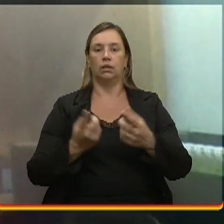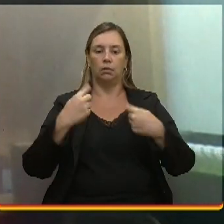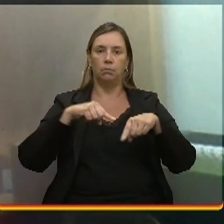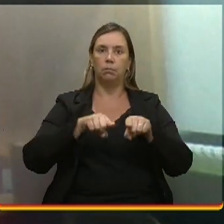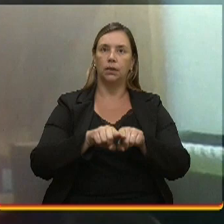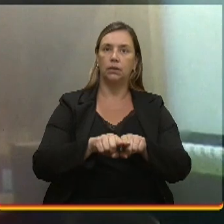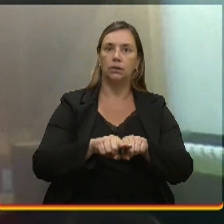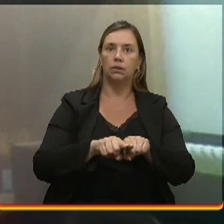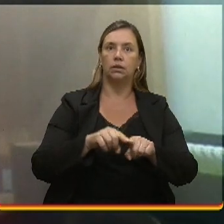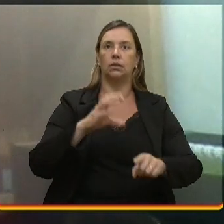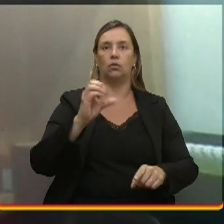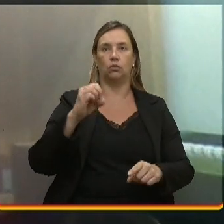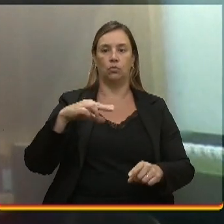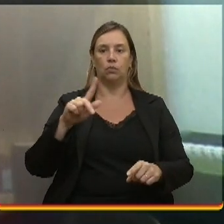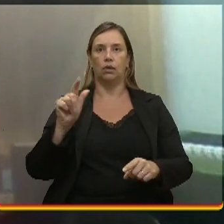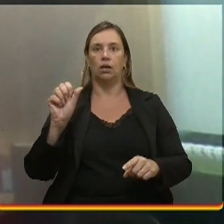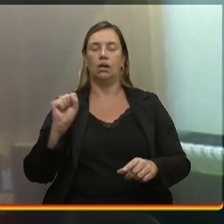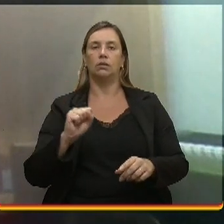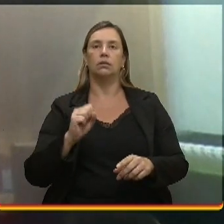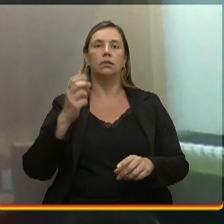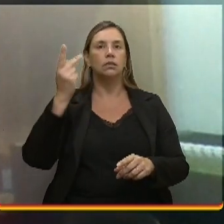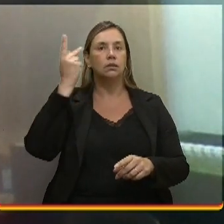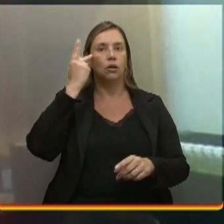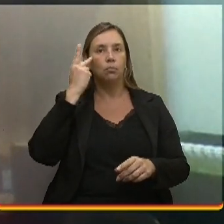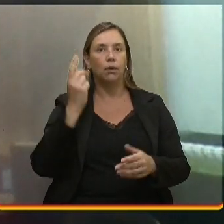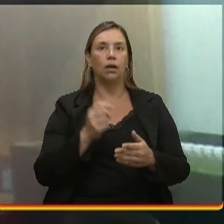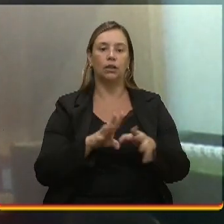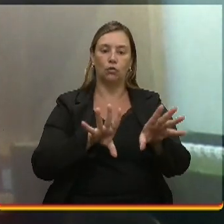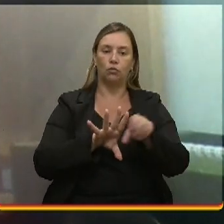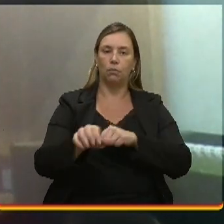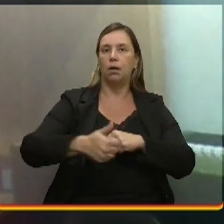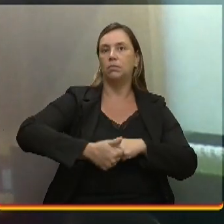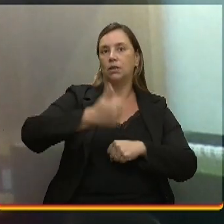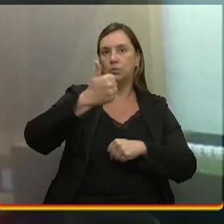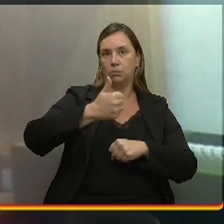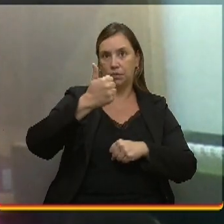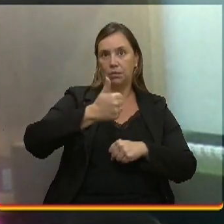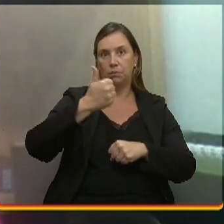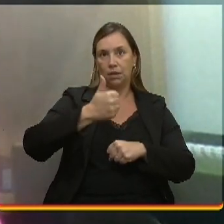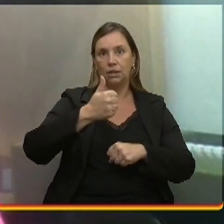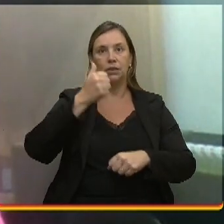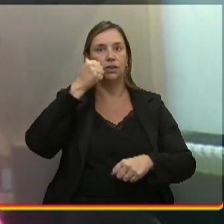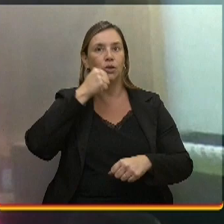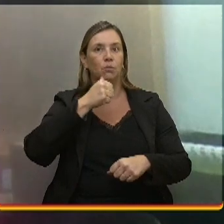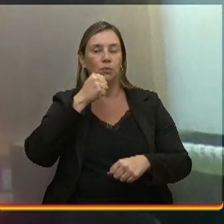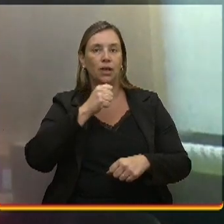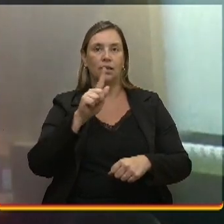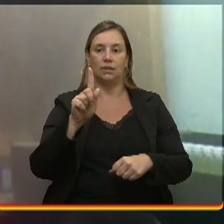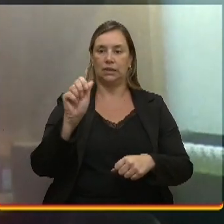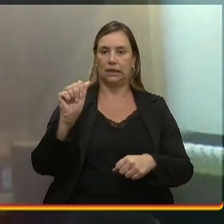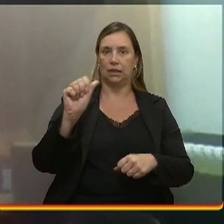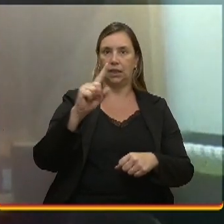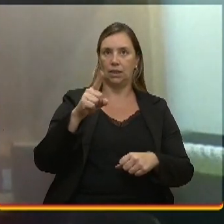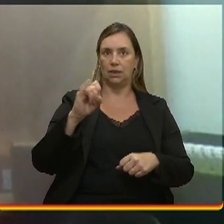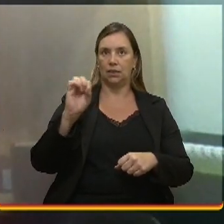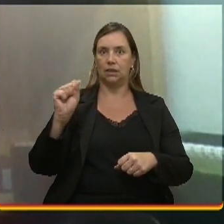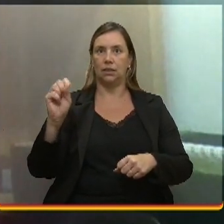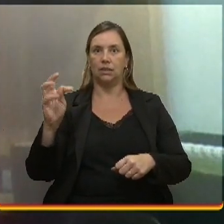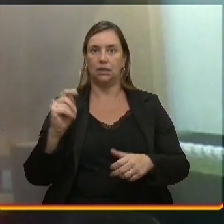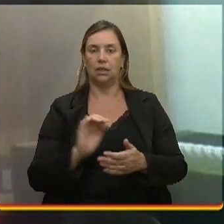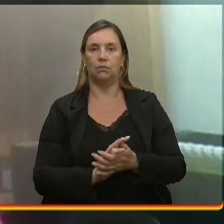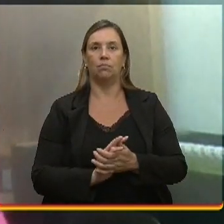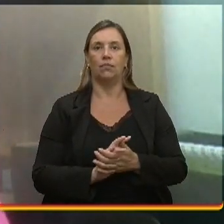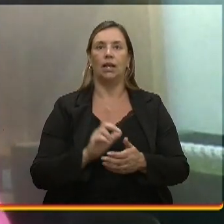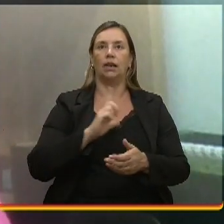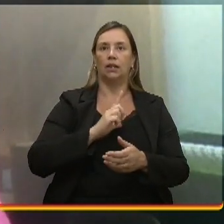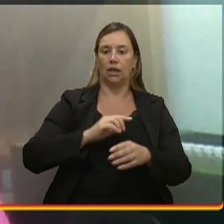com a Congas em São Paulo. E aí formamos as primeiras eletricistas, as primeiras gasistas. Elas puxam o gás da